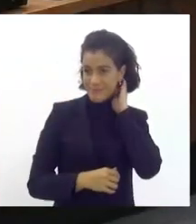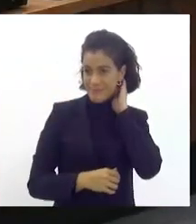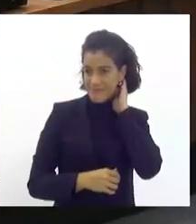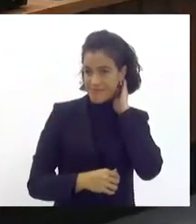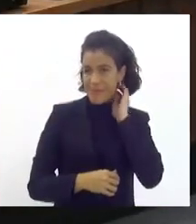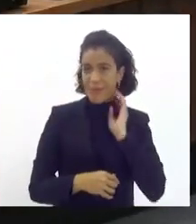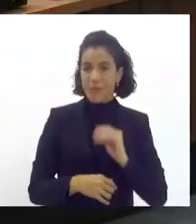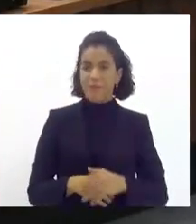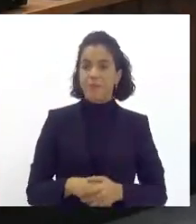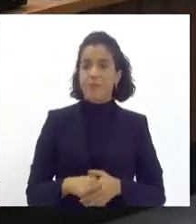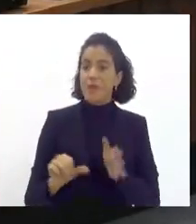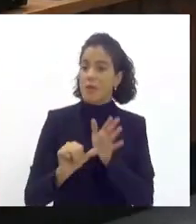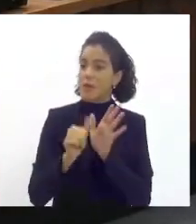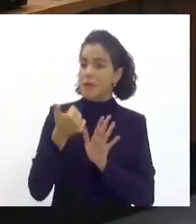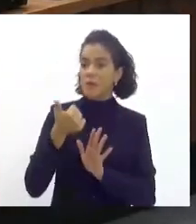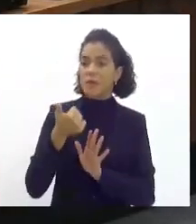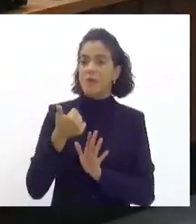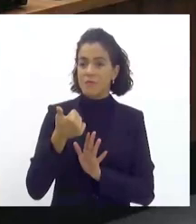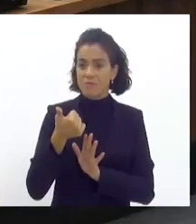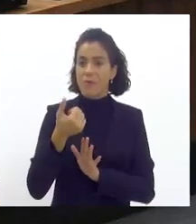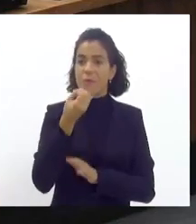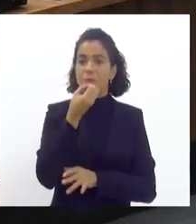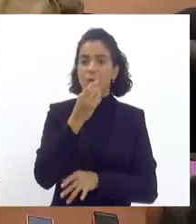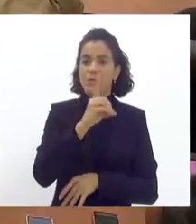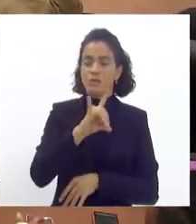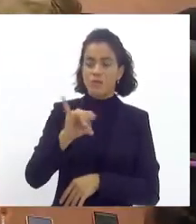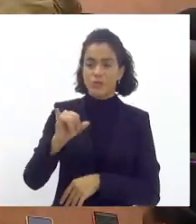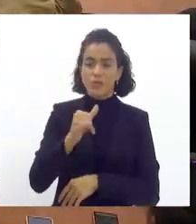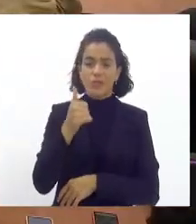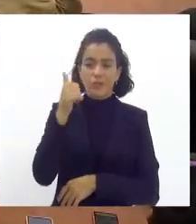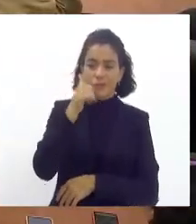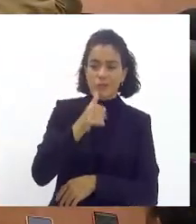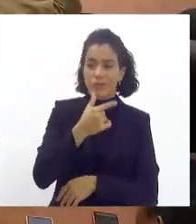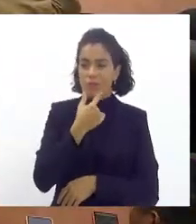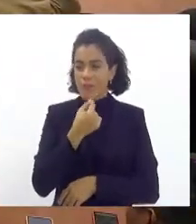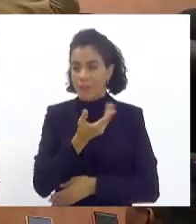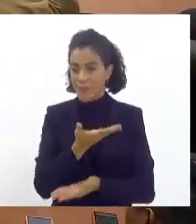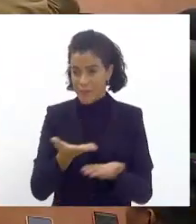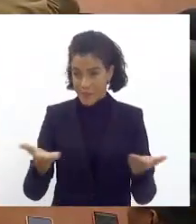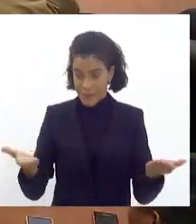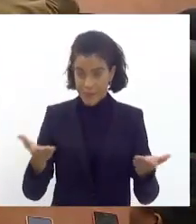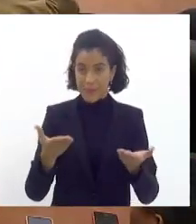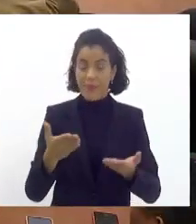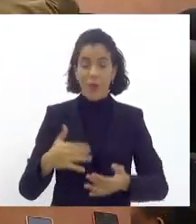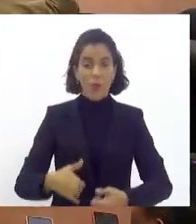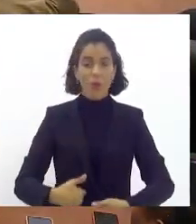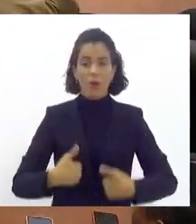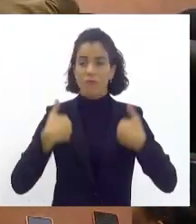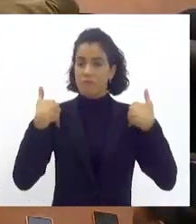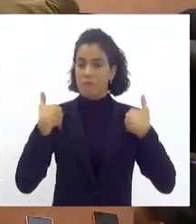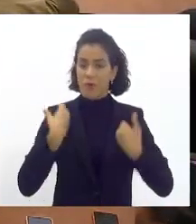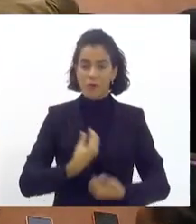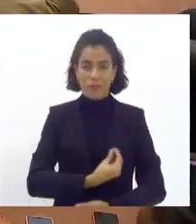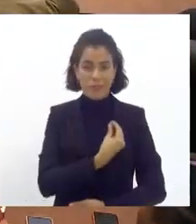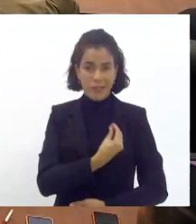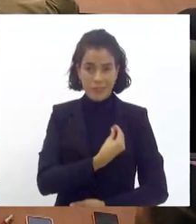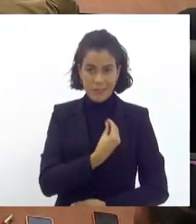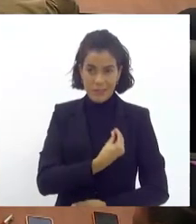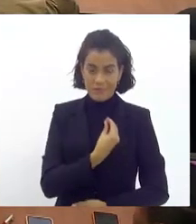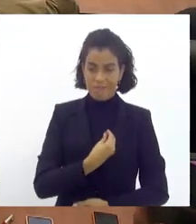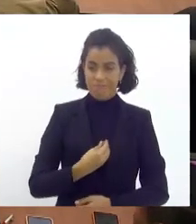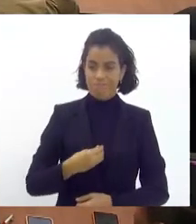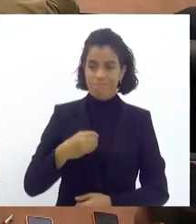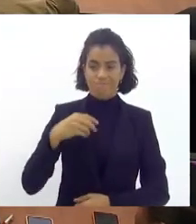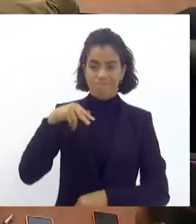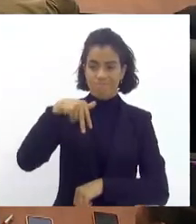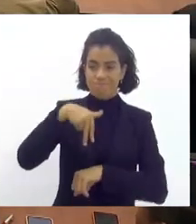bom primeiro lugar bom dia a todos e todas dizer que é uma honra para mim estar aqui ocupando esse público nessa